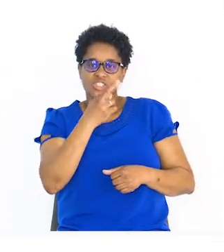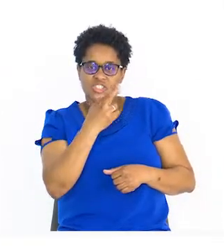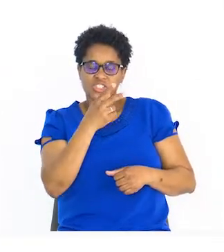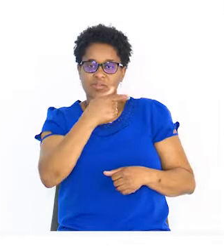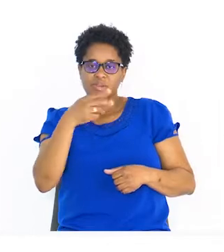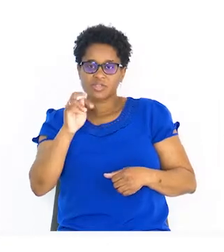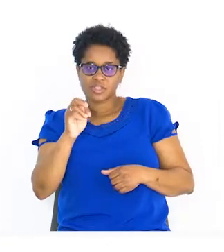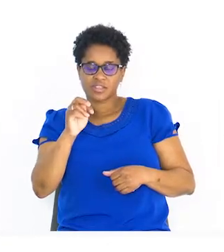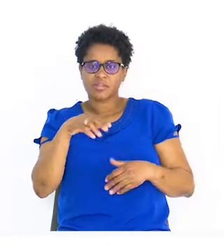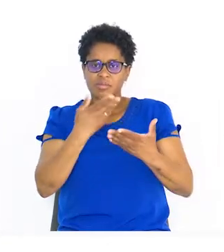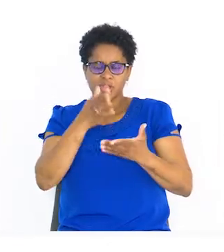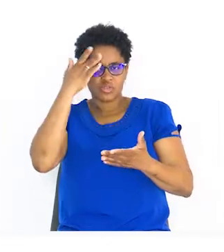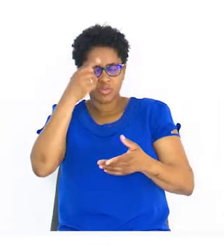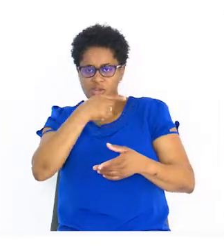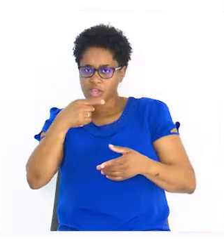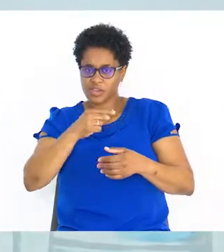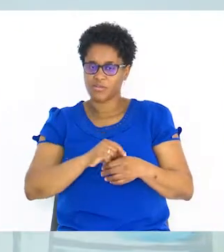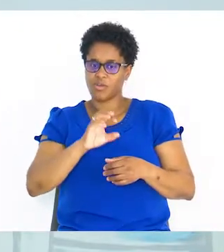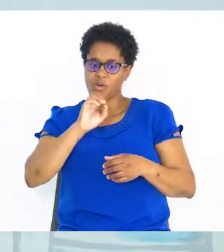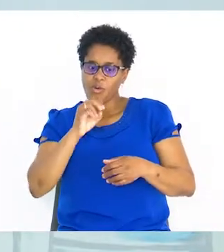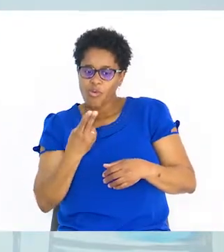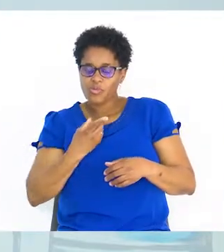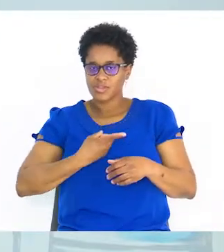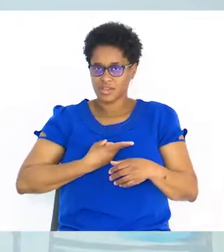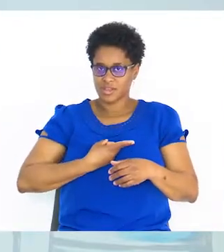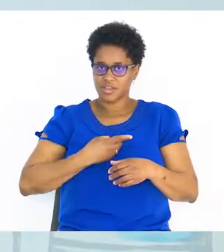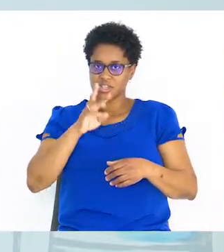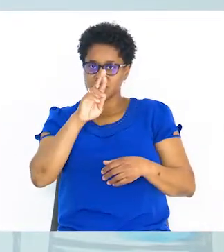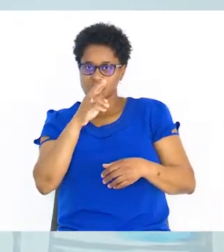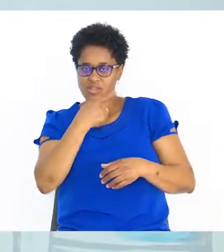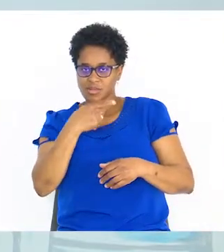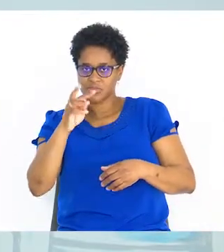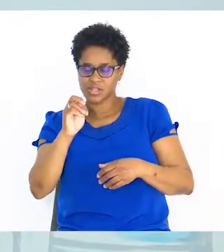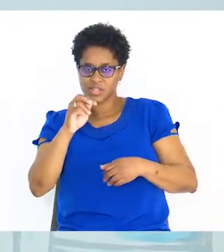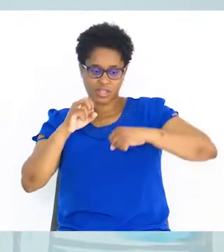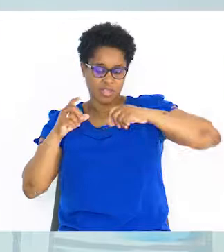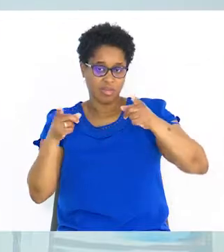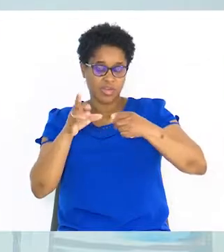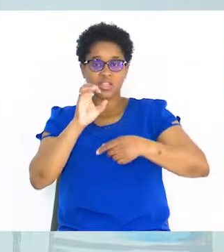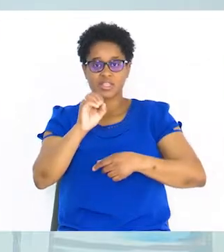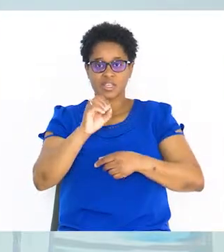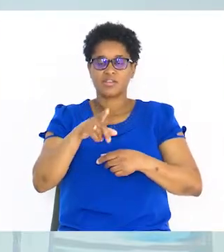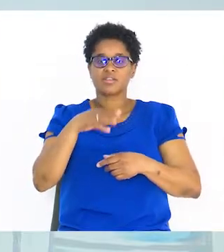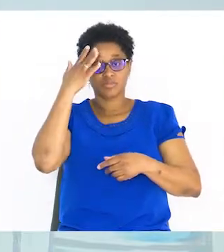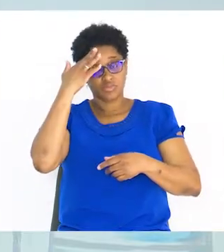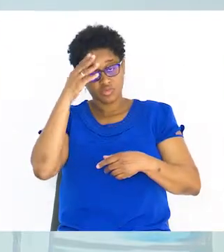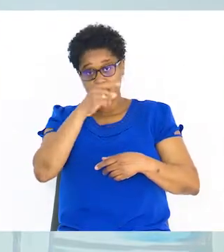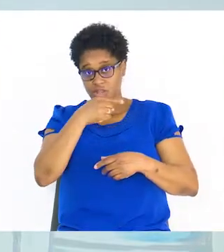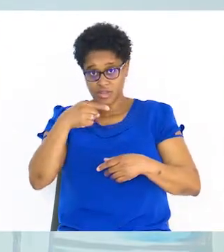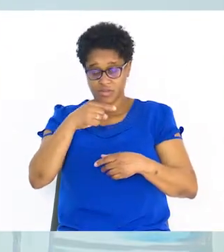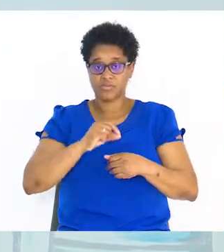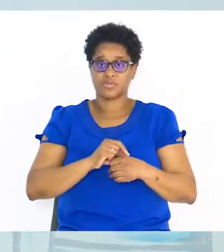3 representa números negativos, ou seja, x menos 3 menor do que 0 representa números